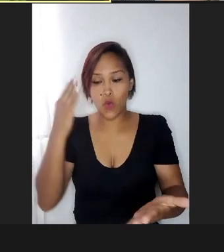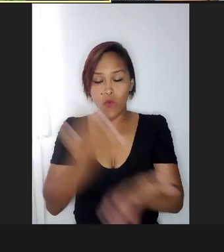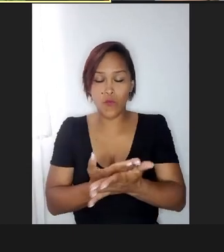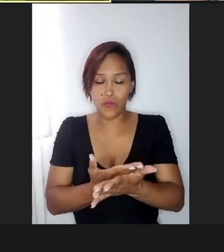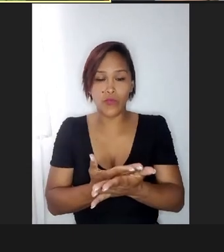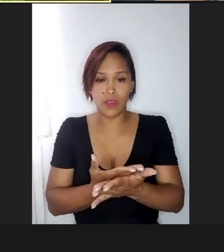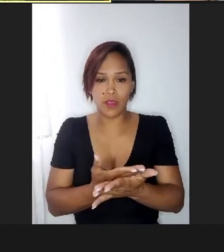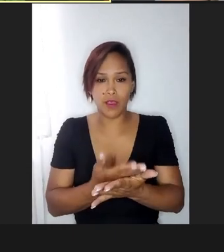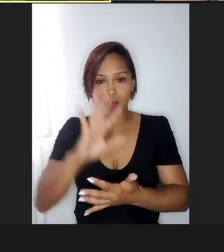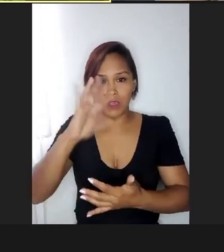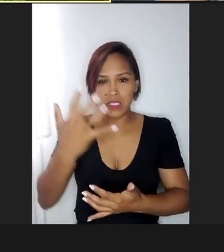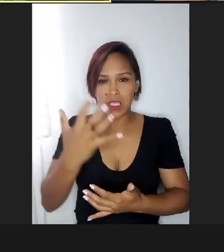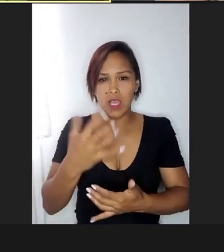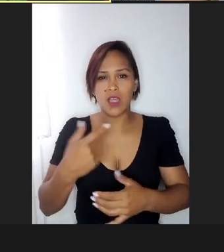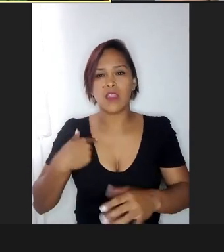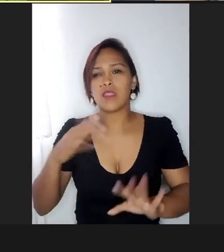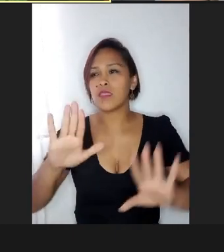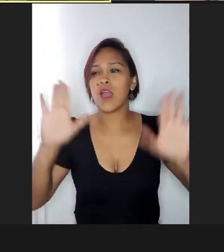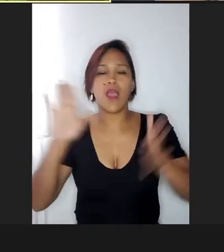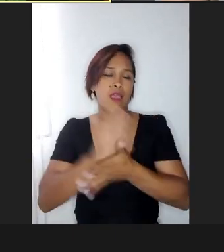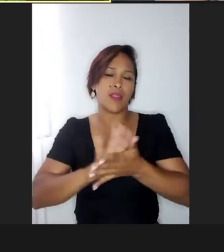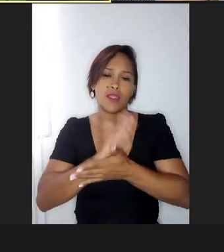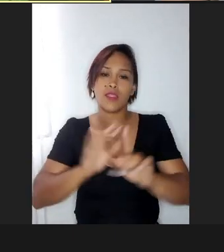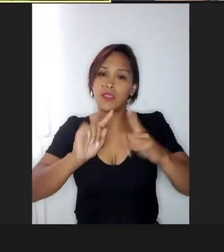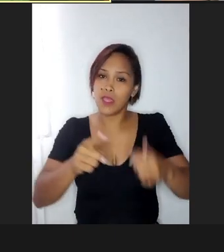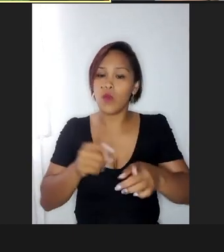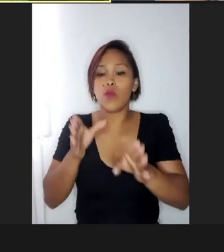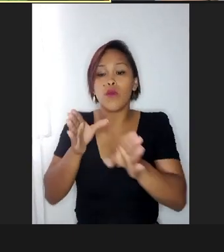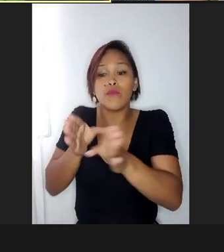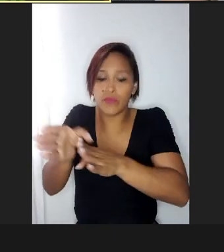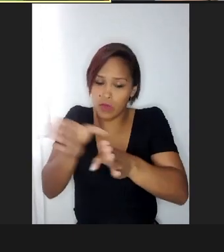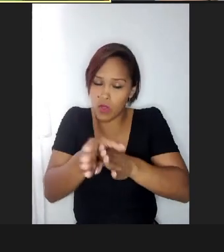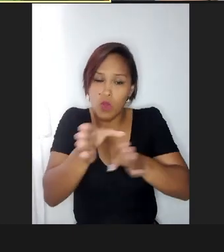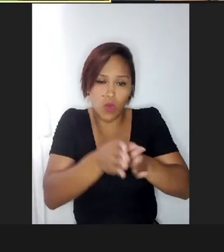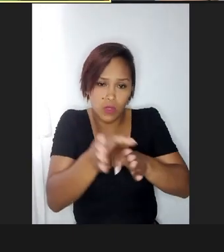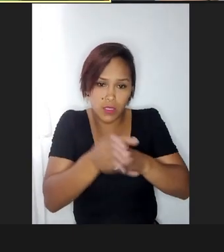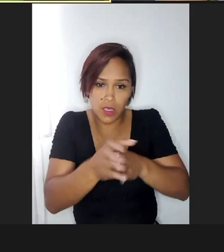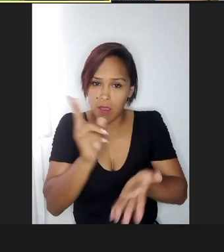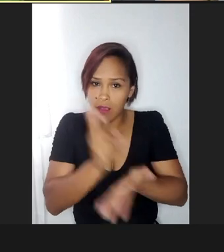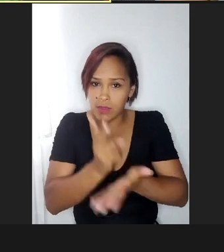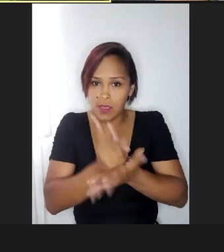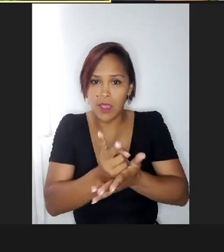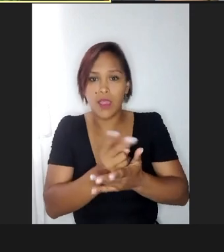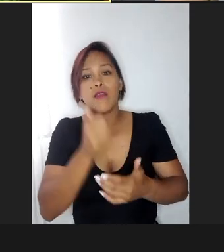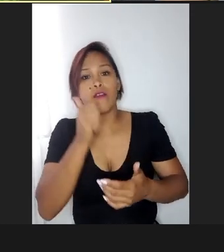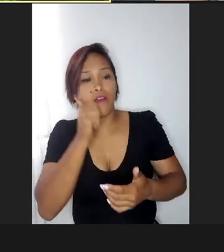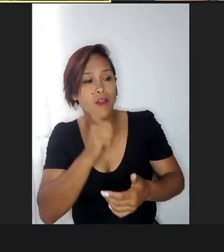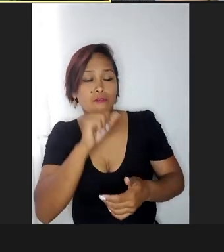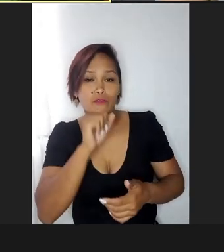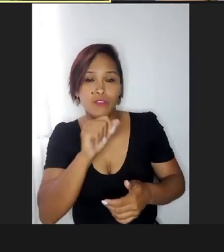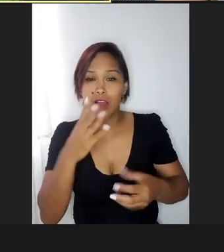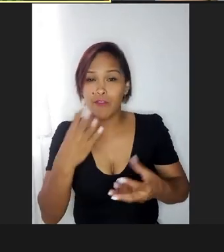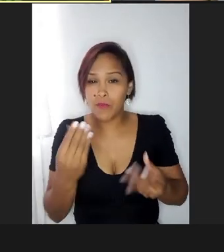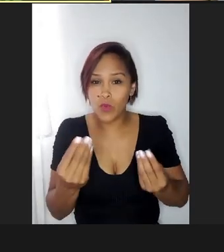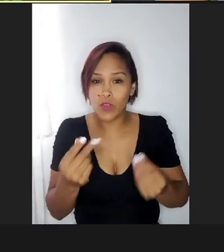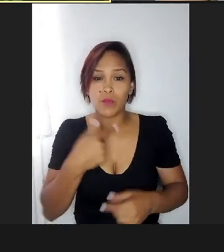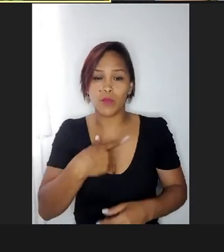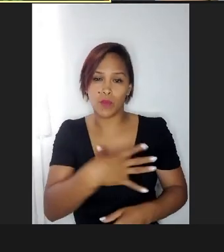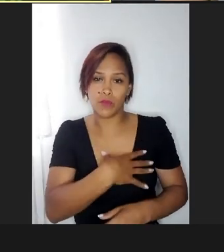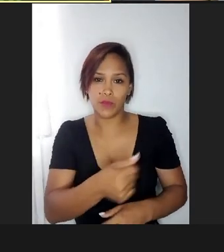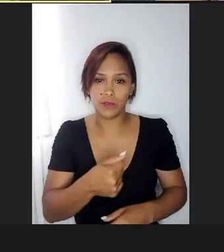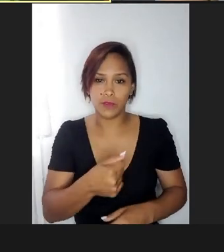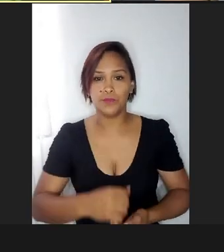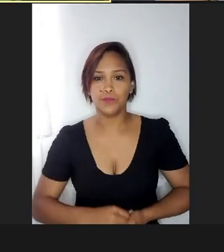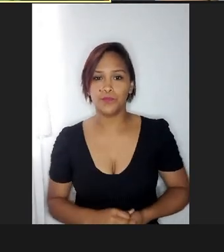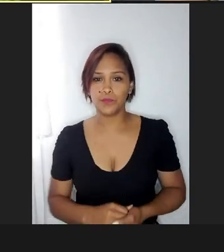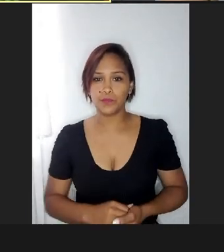a gente, ah, não vou fazer nada, não, eu vou, eu vou sempre falar, filho, ah, mamãe, eu falava isso muito para o Gabriel, eu falava, ai filho, mamãe está com